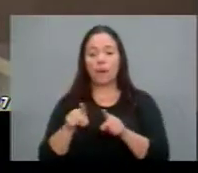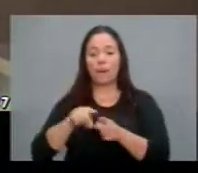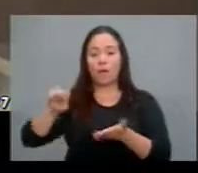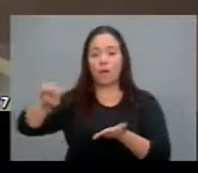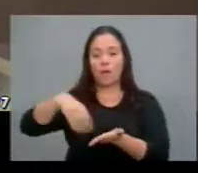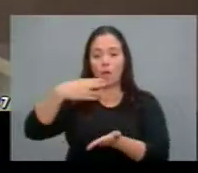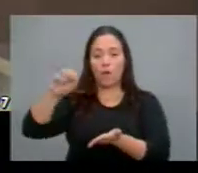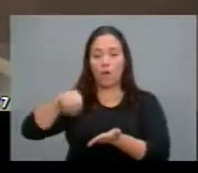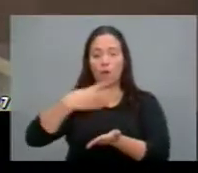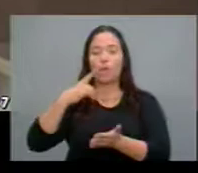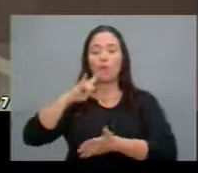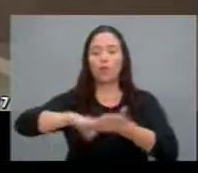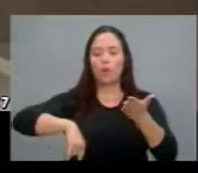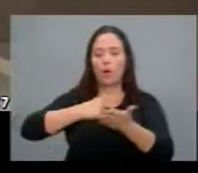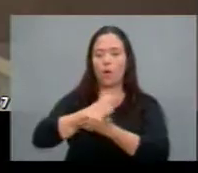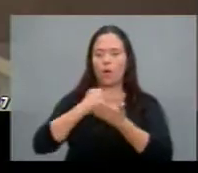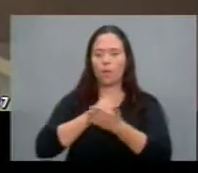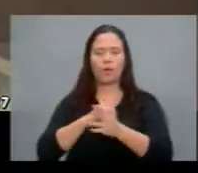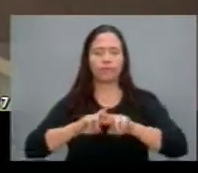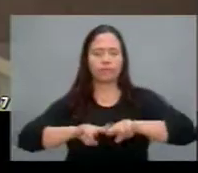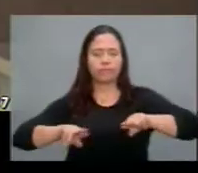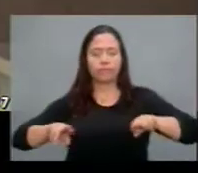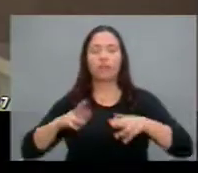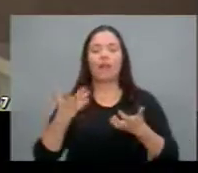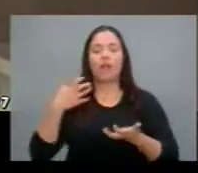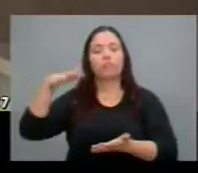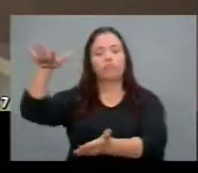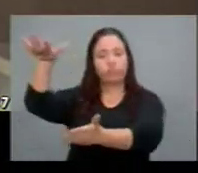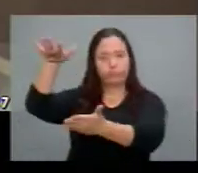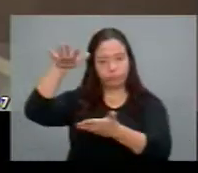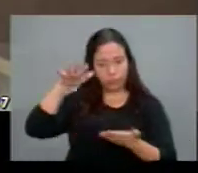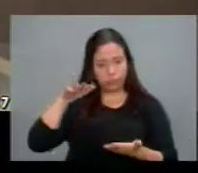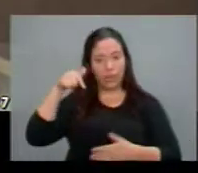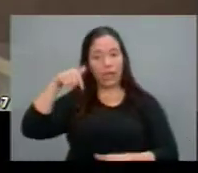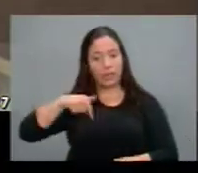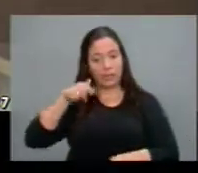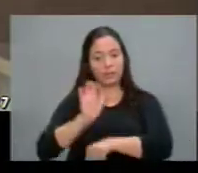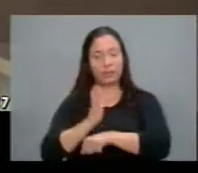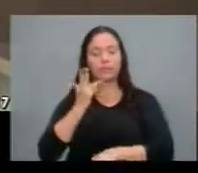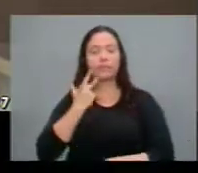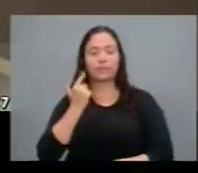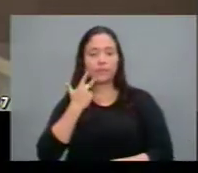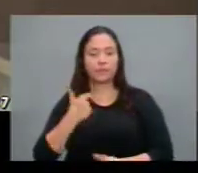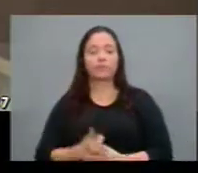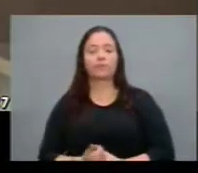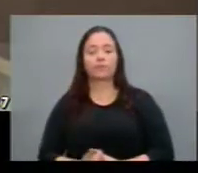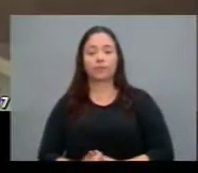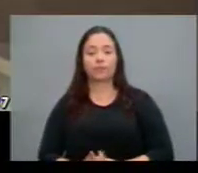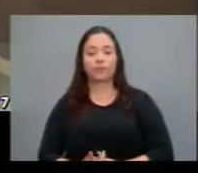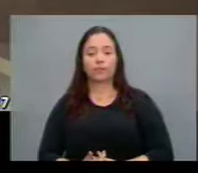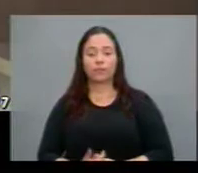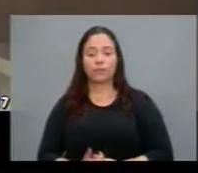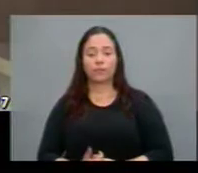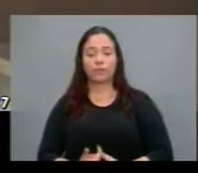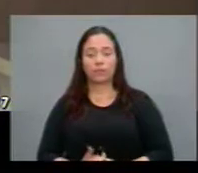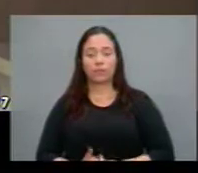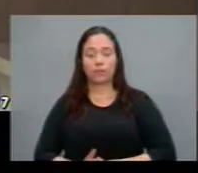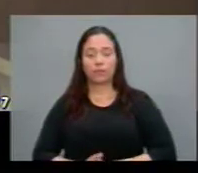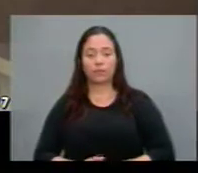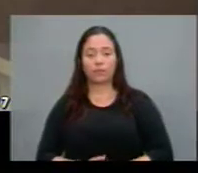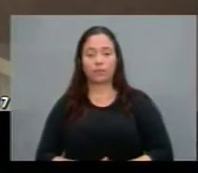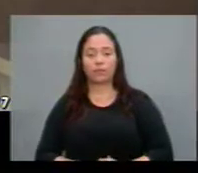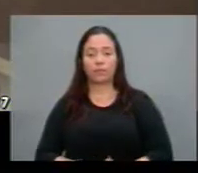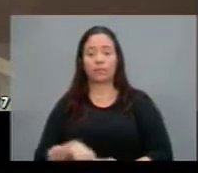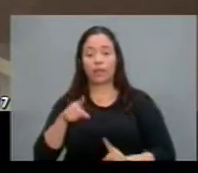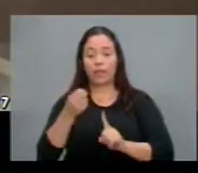delações e dos documentos indicados como provas constantes no processo isso não o inteiro teor destas